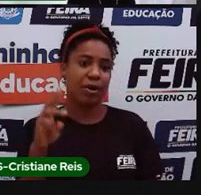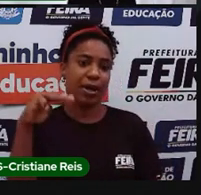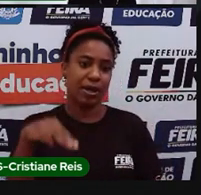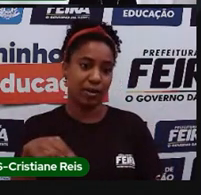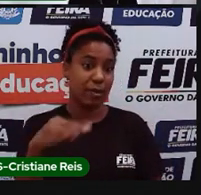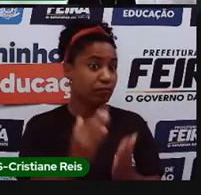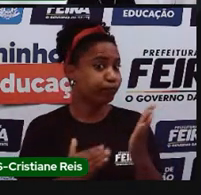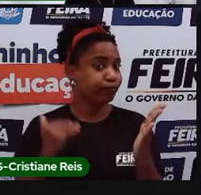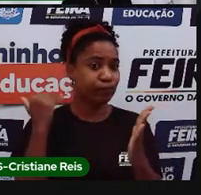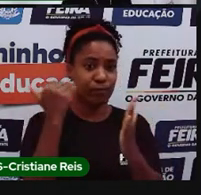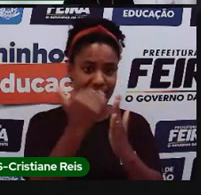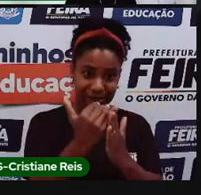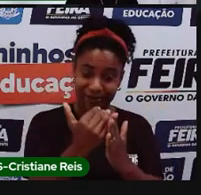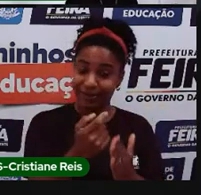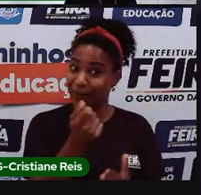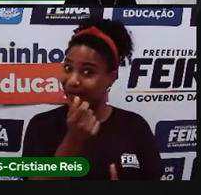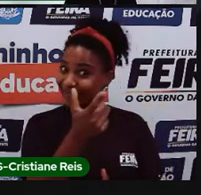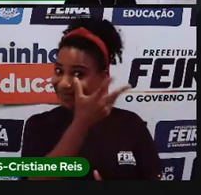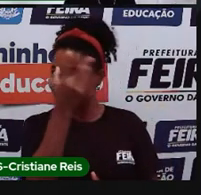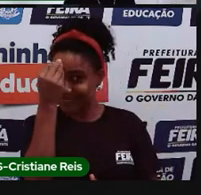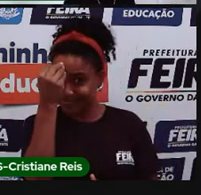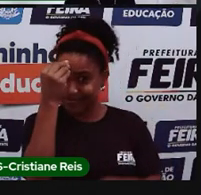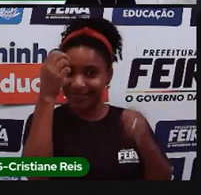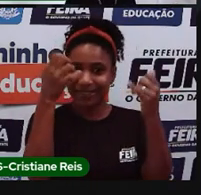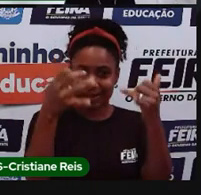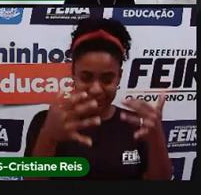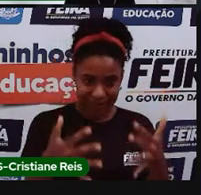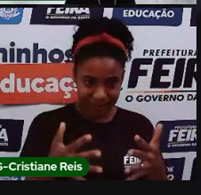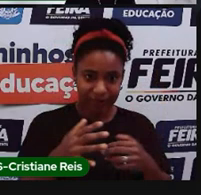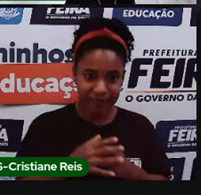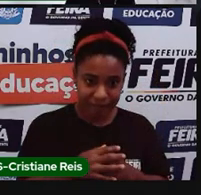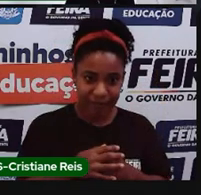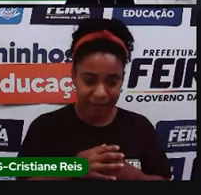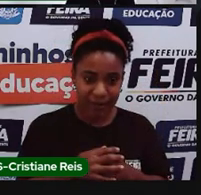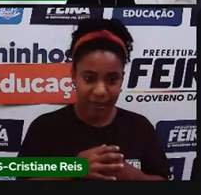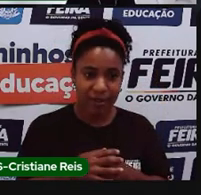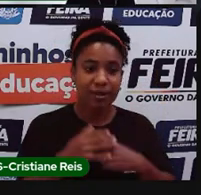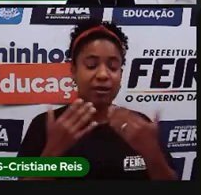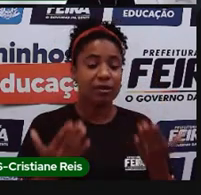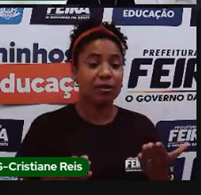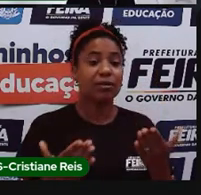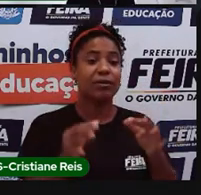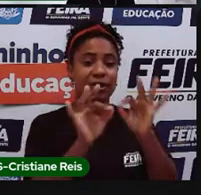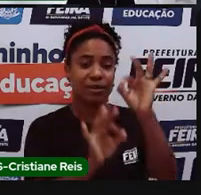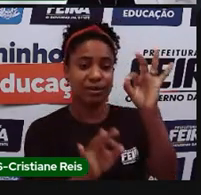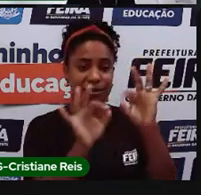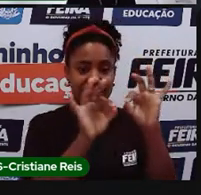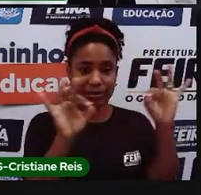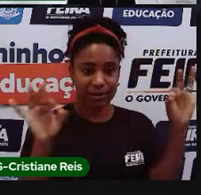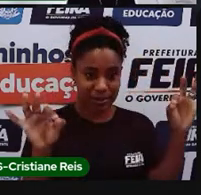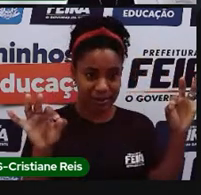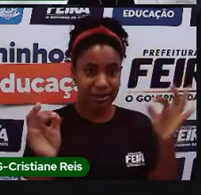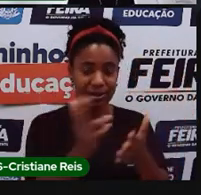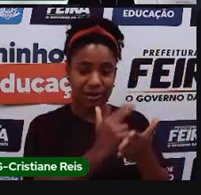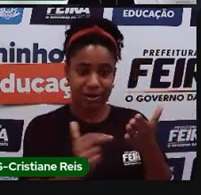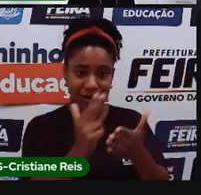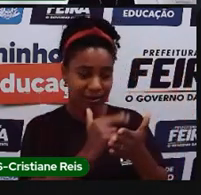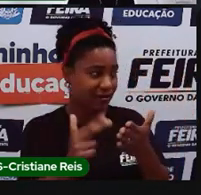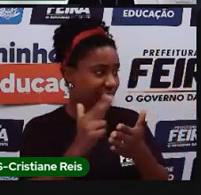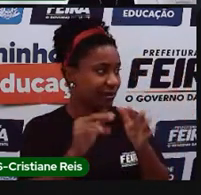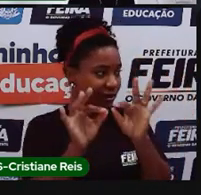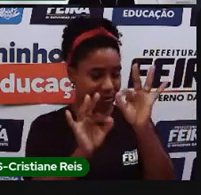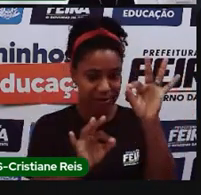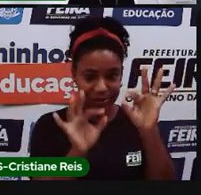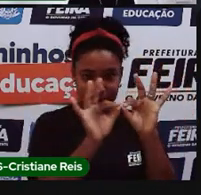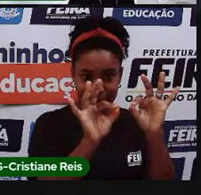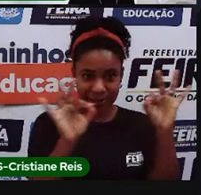a gente está esquecendo isso. E a escala gráfica apresenta conforme uma representação de linhas e traços. Então, é o que a gente tem aqui.